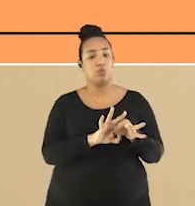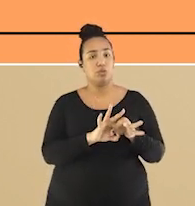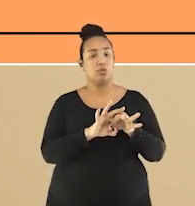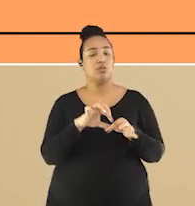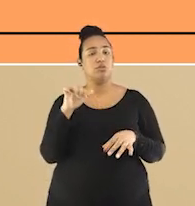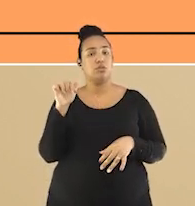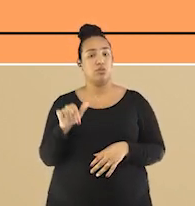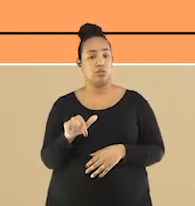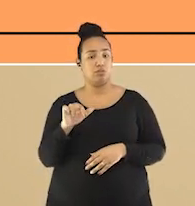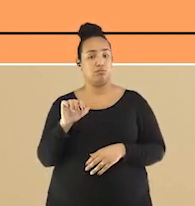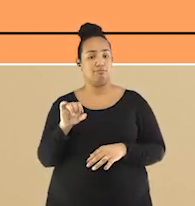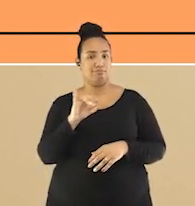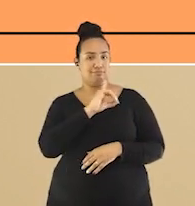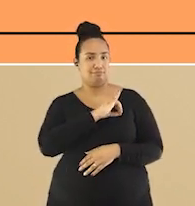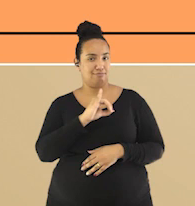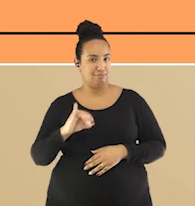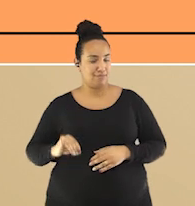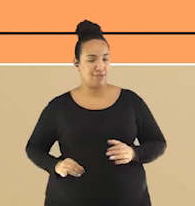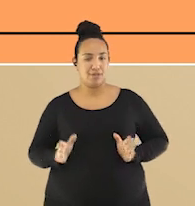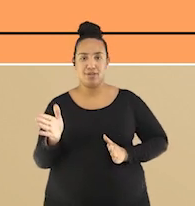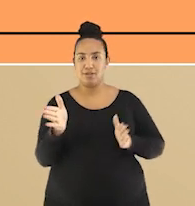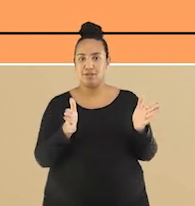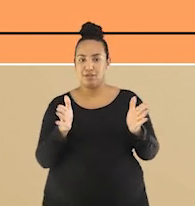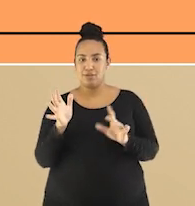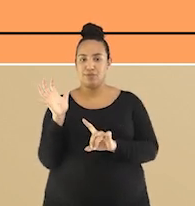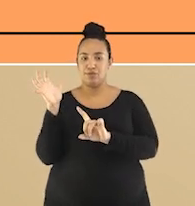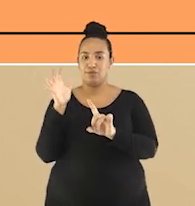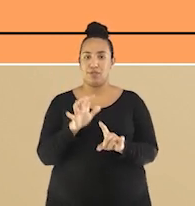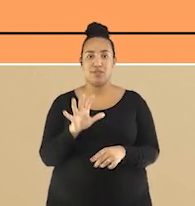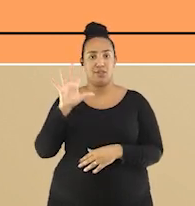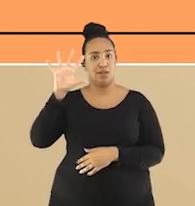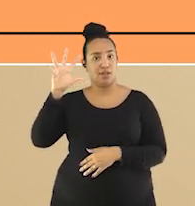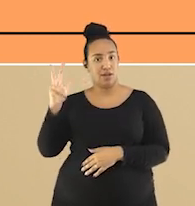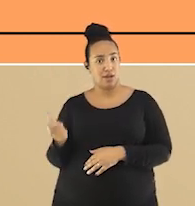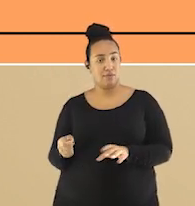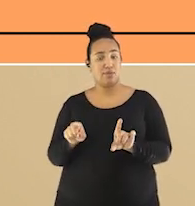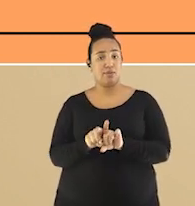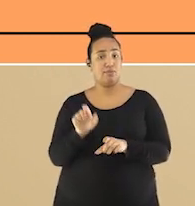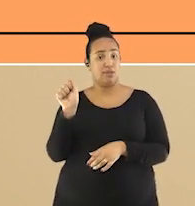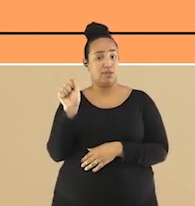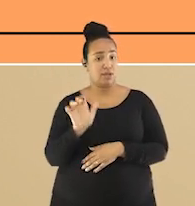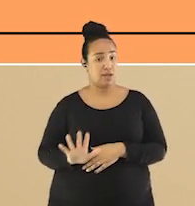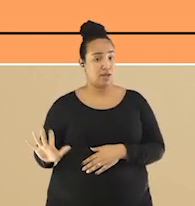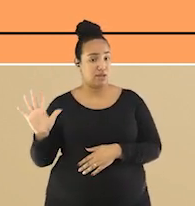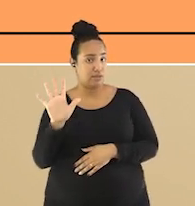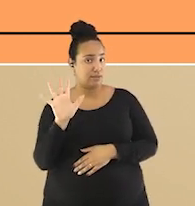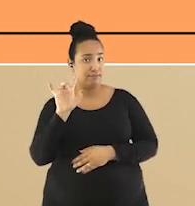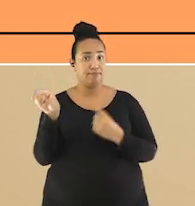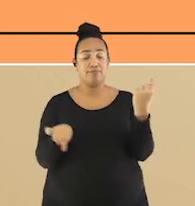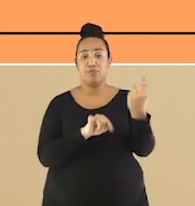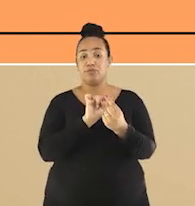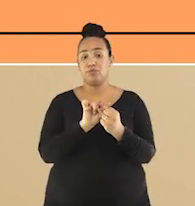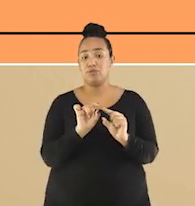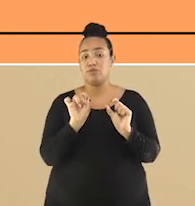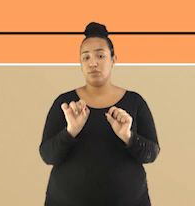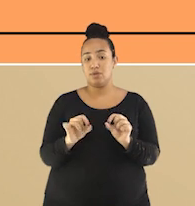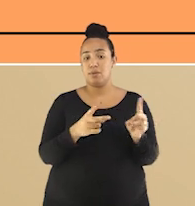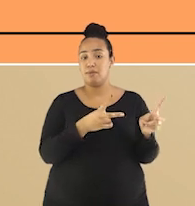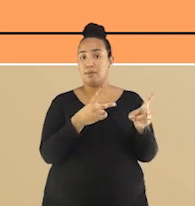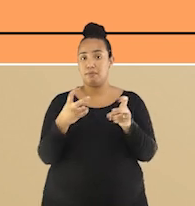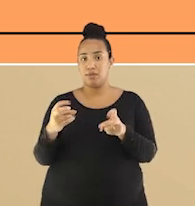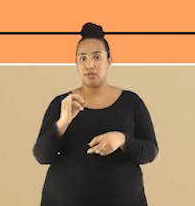europeu e seus impactos na África e na Ásia. E tem como objetivo compreender o imperialismo e suas